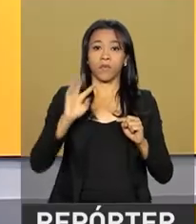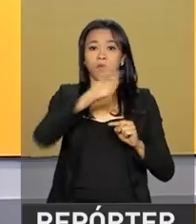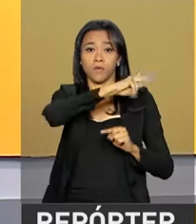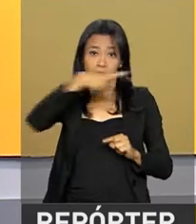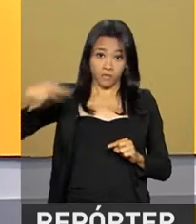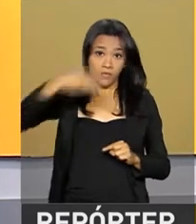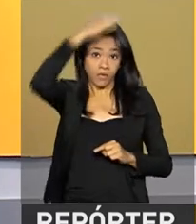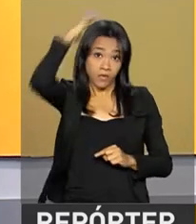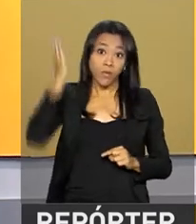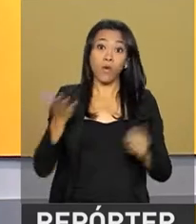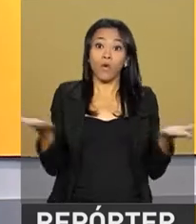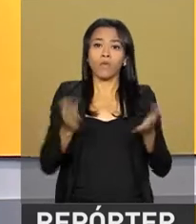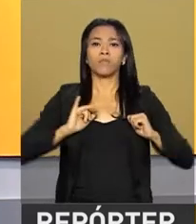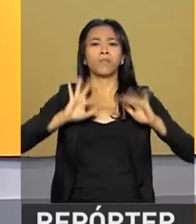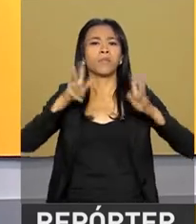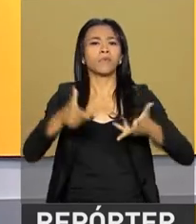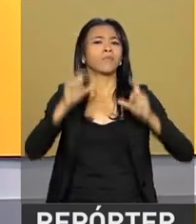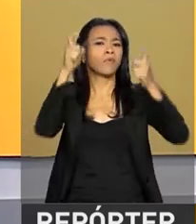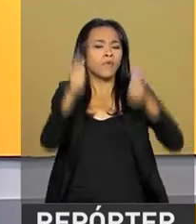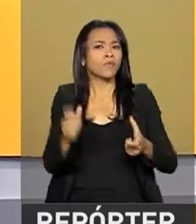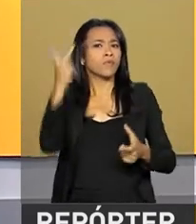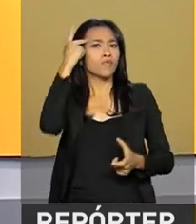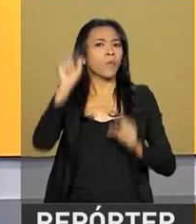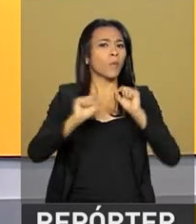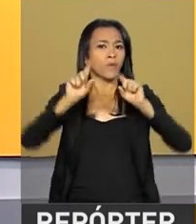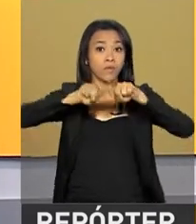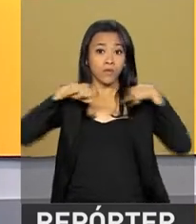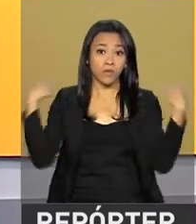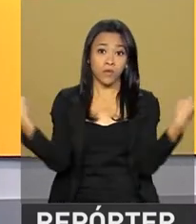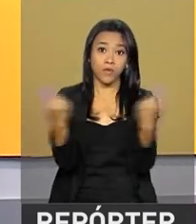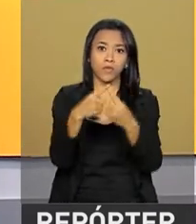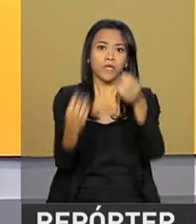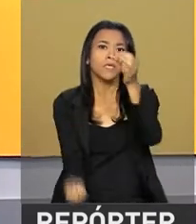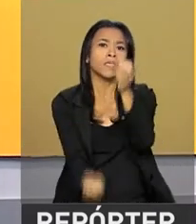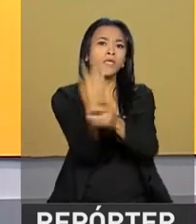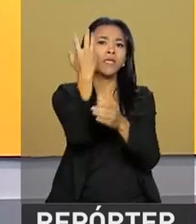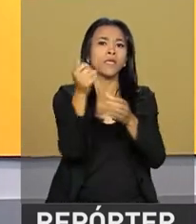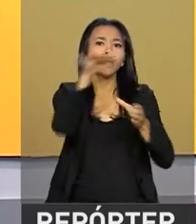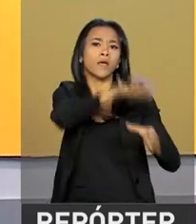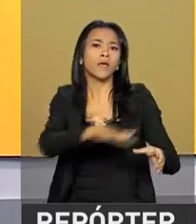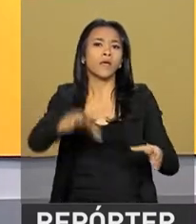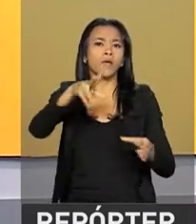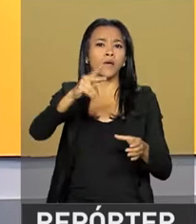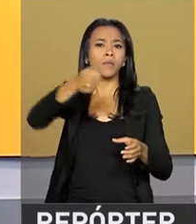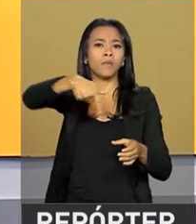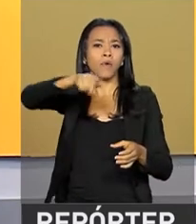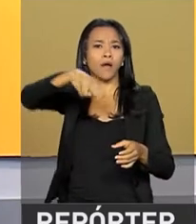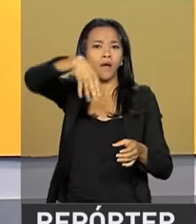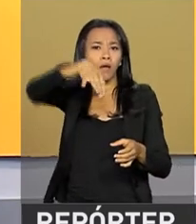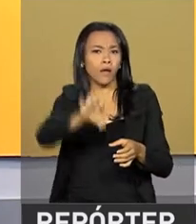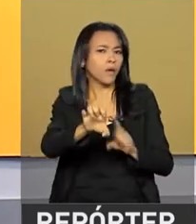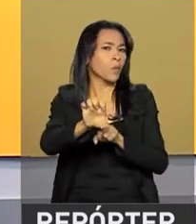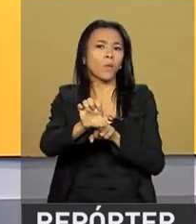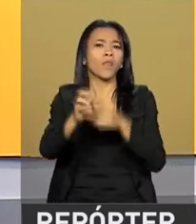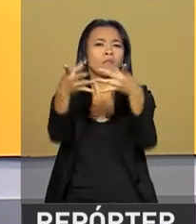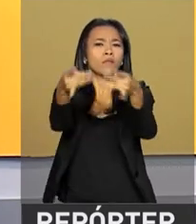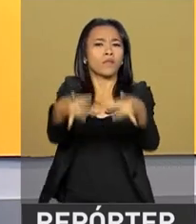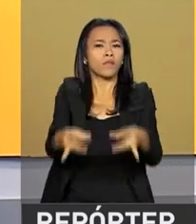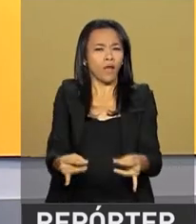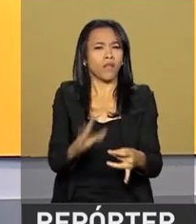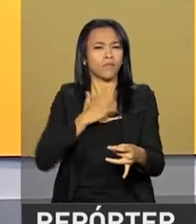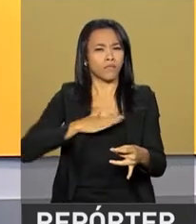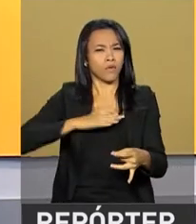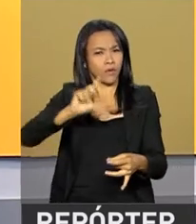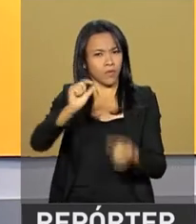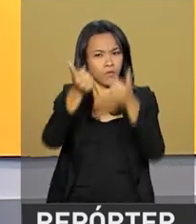presidente Michel Temer participa hoje em São Paulo da cerimônia que cria o Parque Campo de Marte. Os detalhes do projeto vão ser anunciados